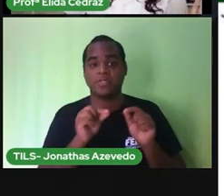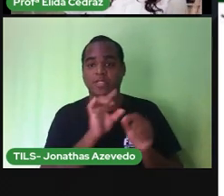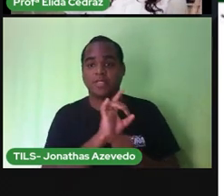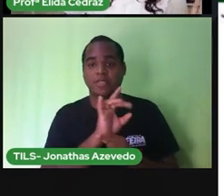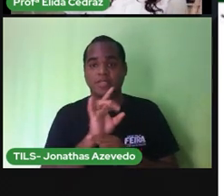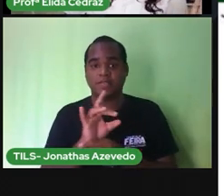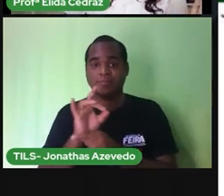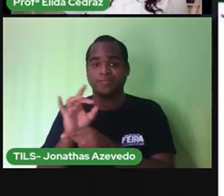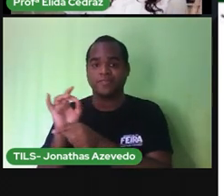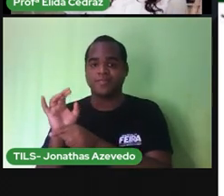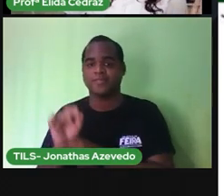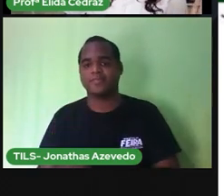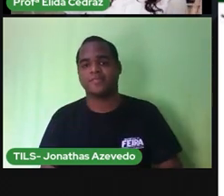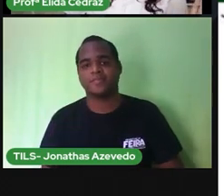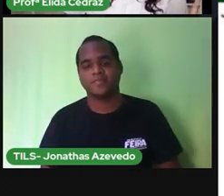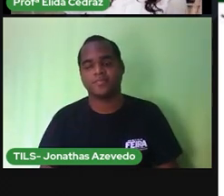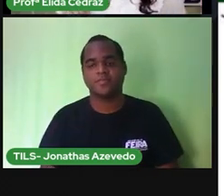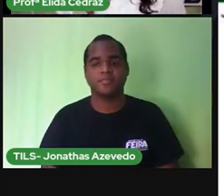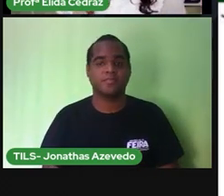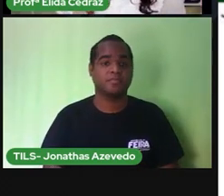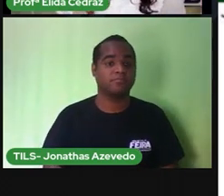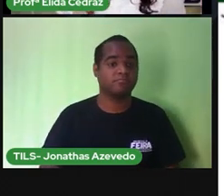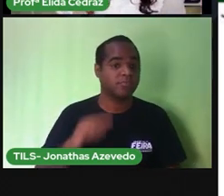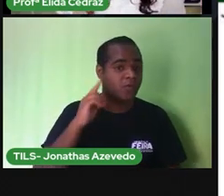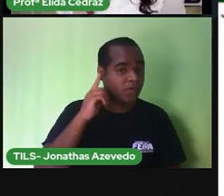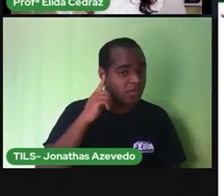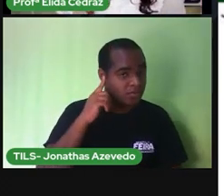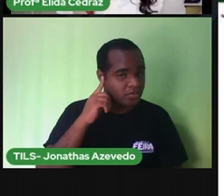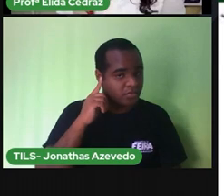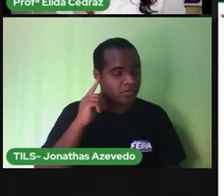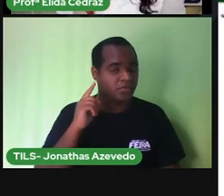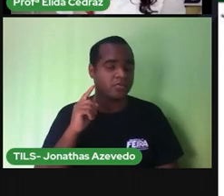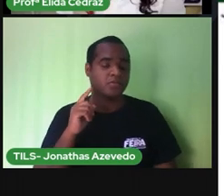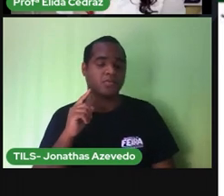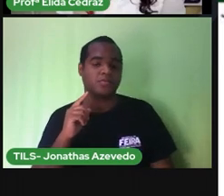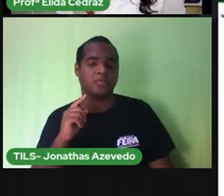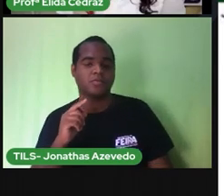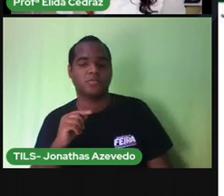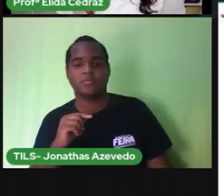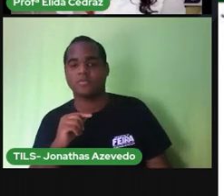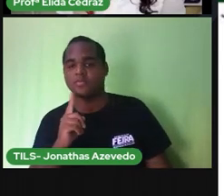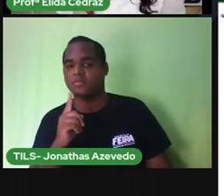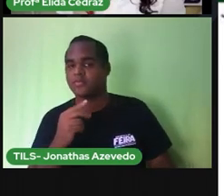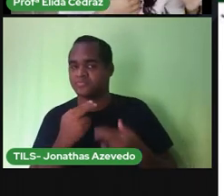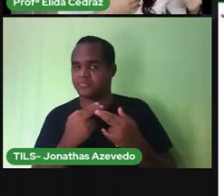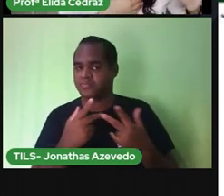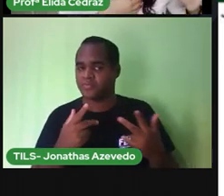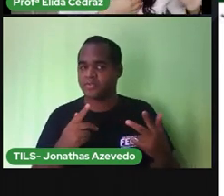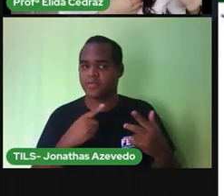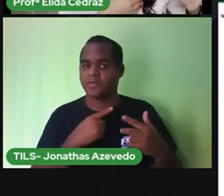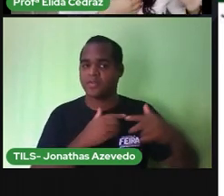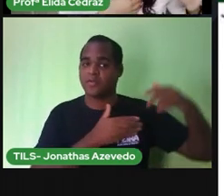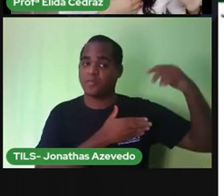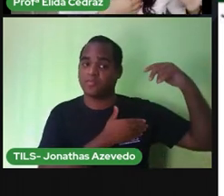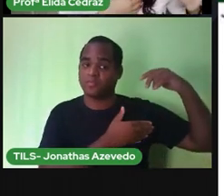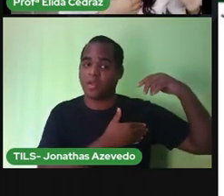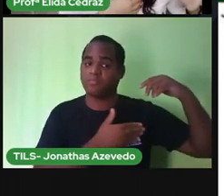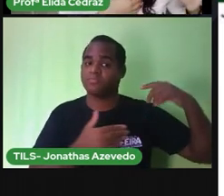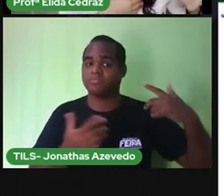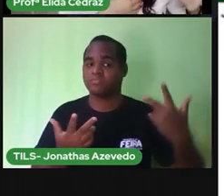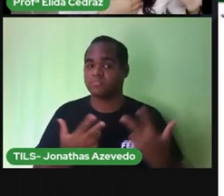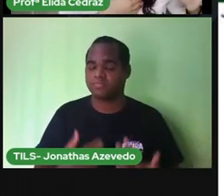limpar a orelha cuidar das axilas que vocês só chamam de suvaco